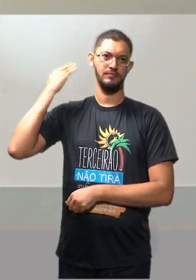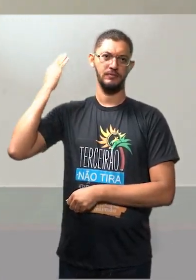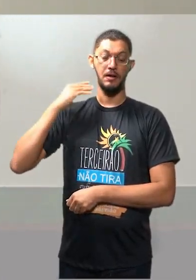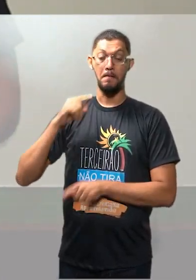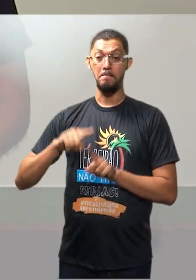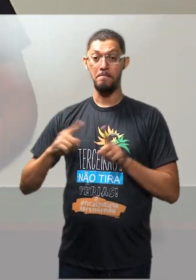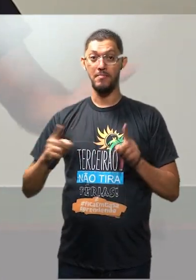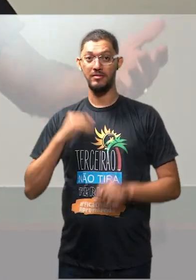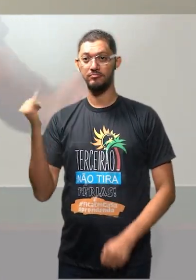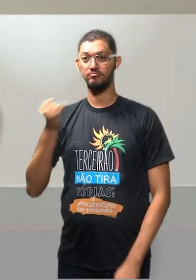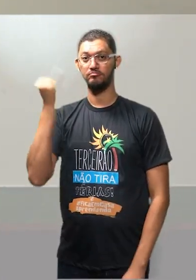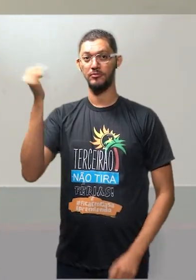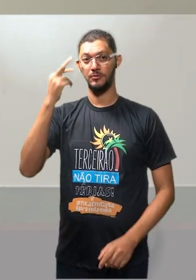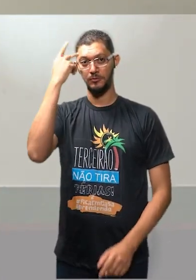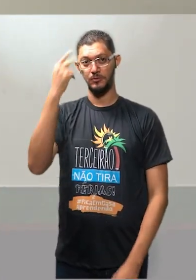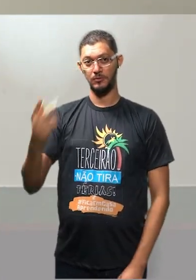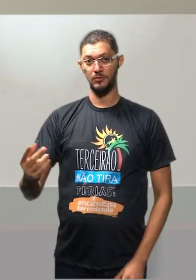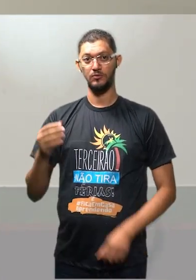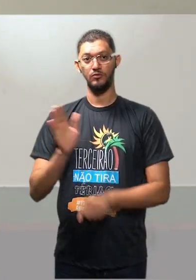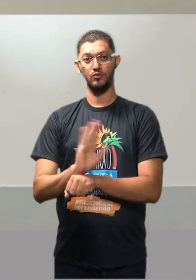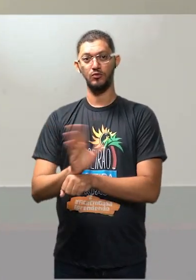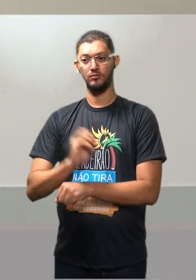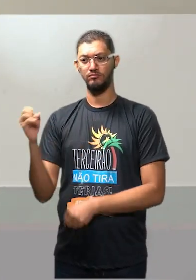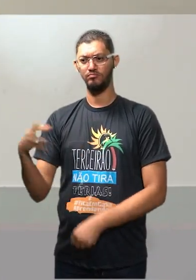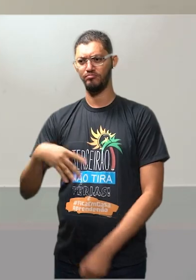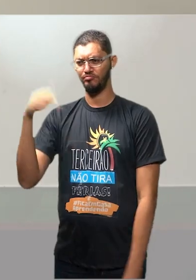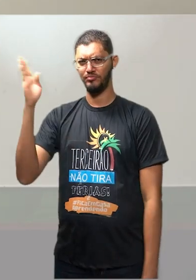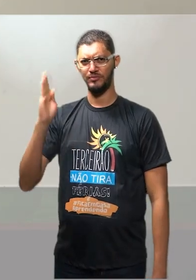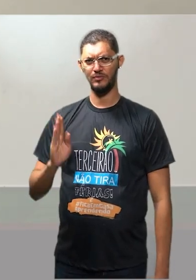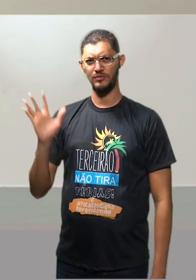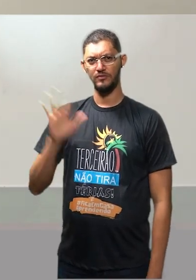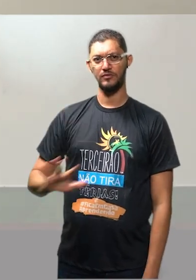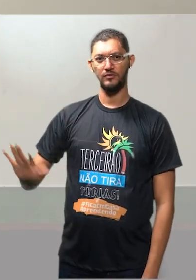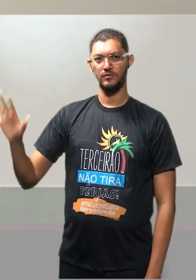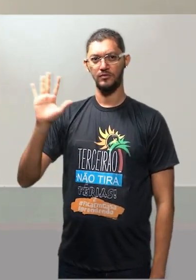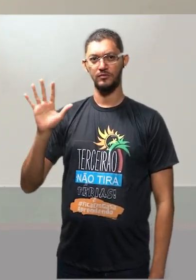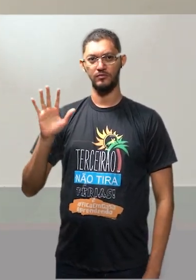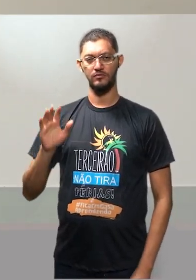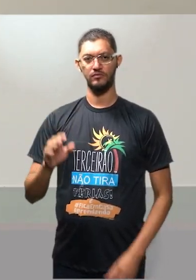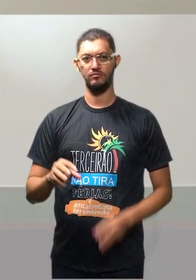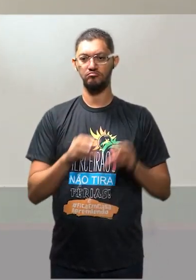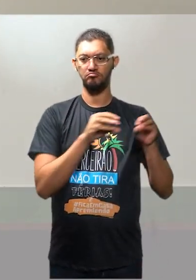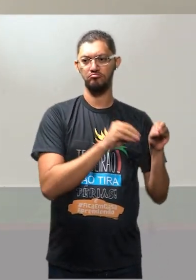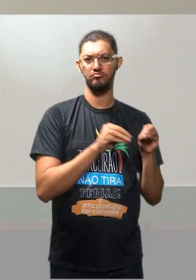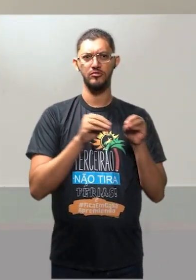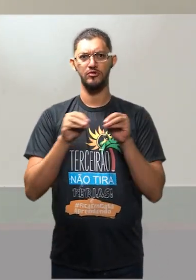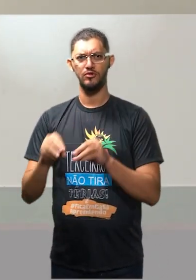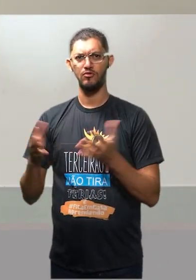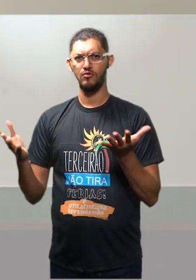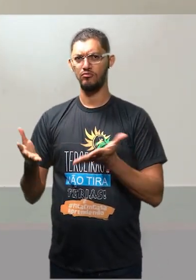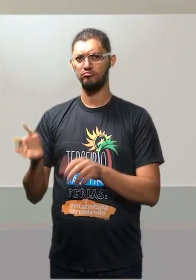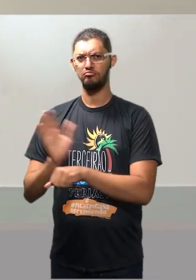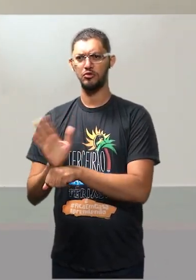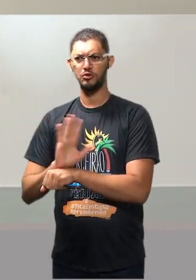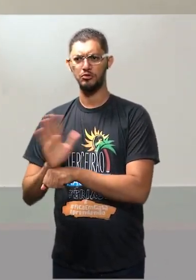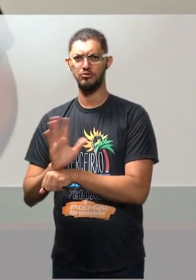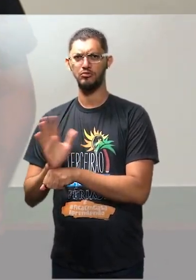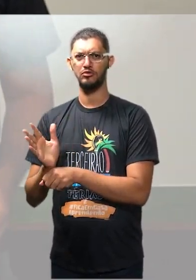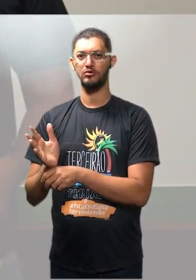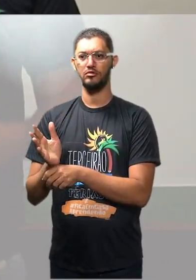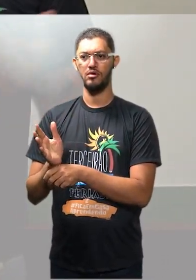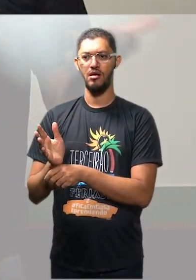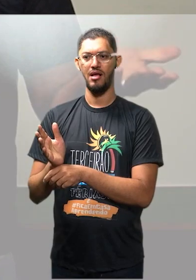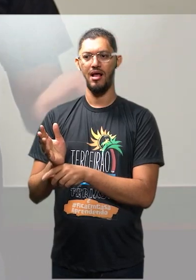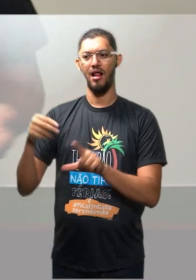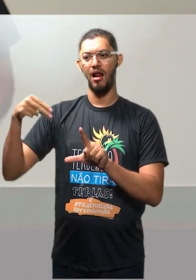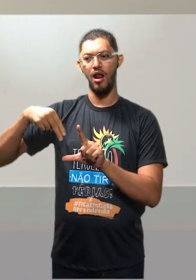importantíssimos dentro da história do cinema nacional. Eles migraram da porno-chanchada para o quê? Para o cinema e para as